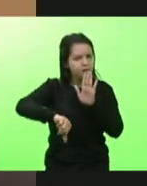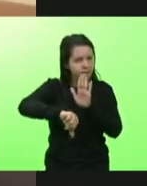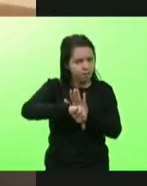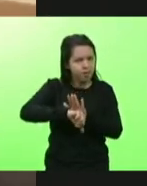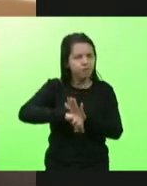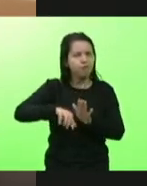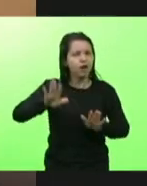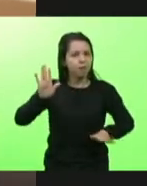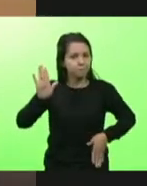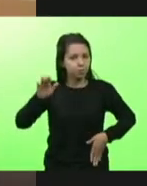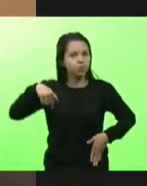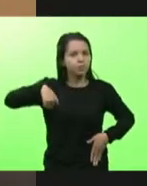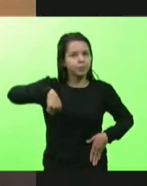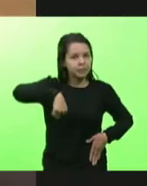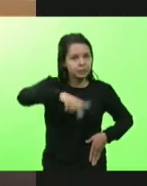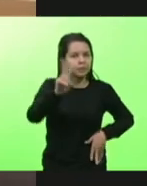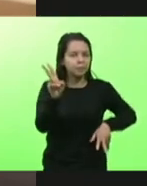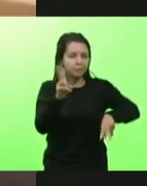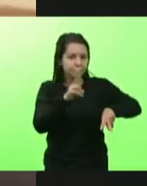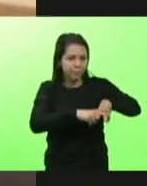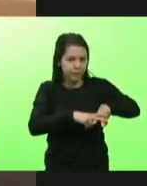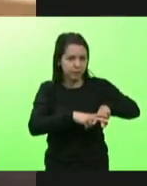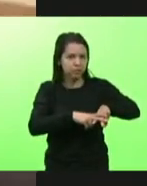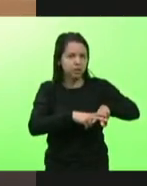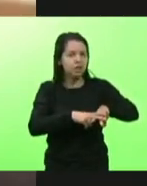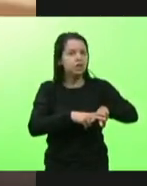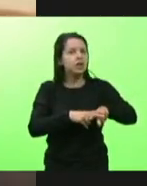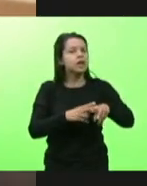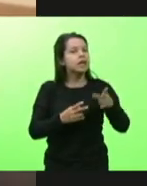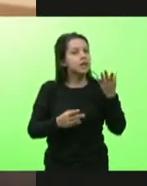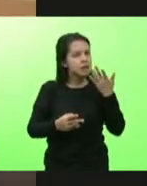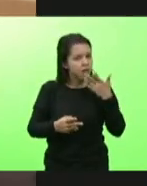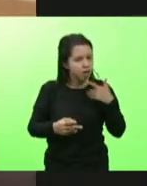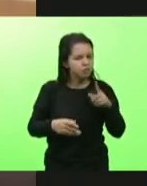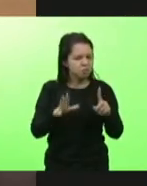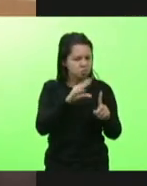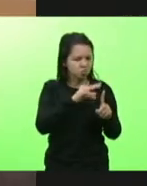Mexer em criança tem que ir para a cadeia.